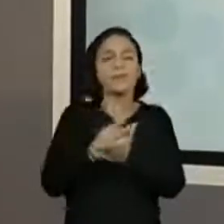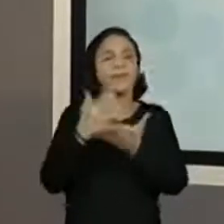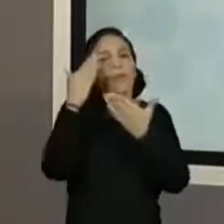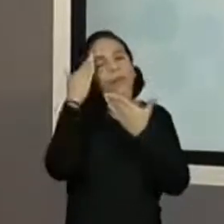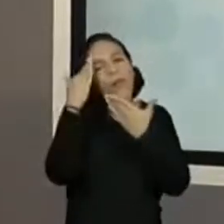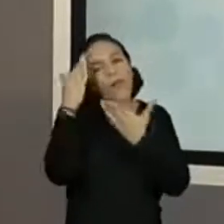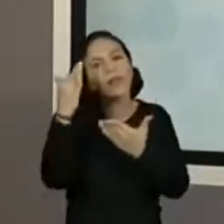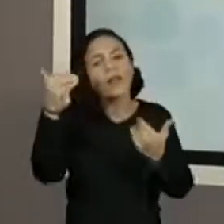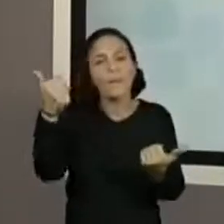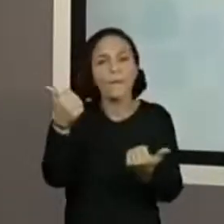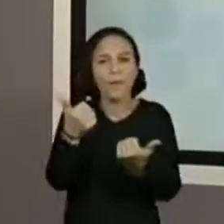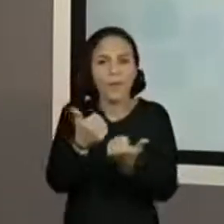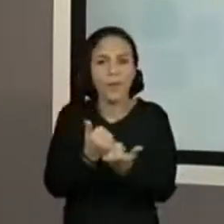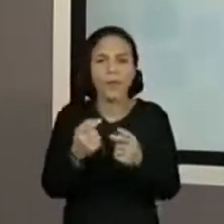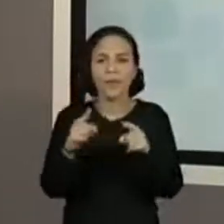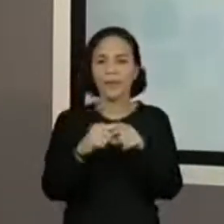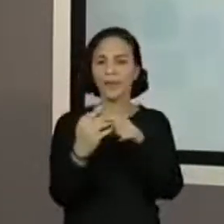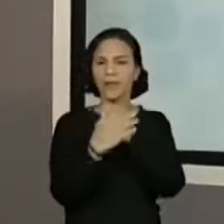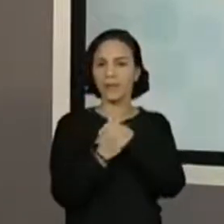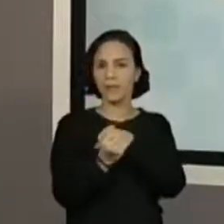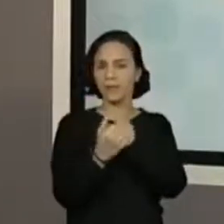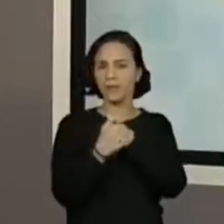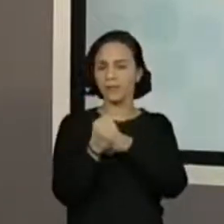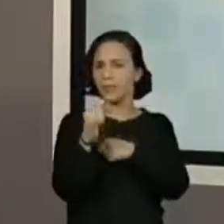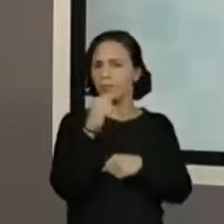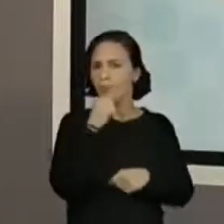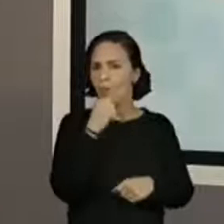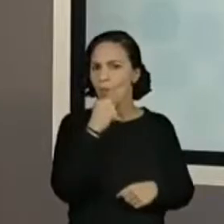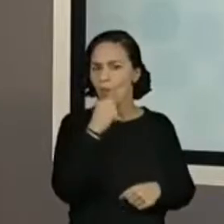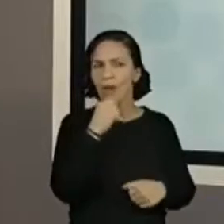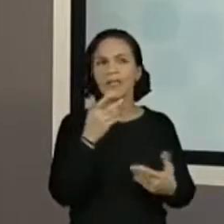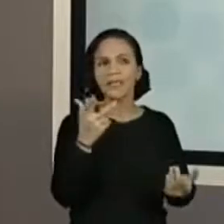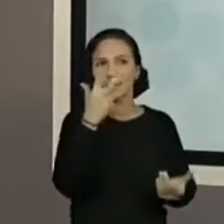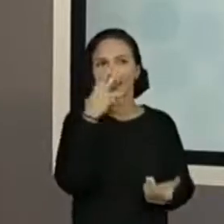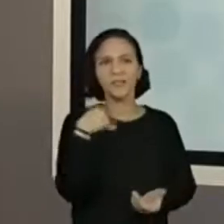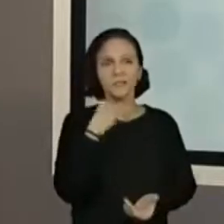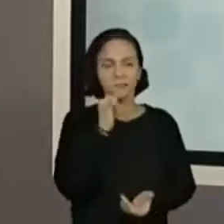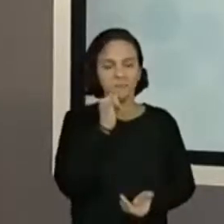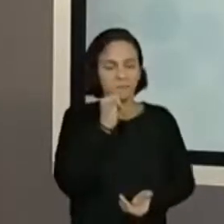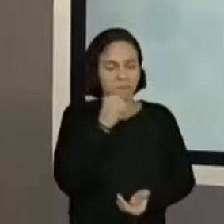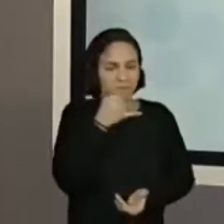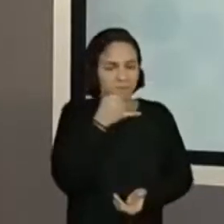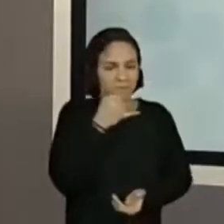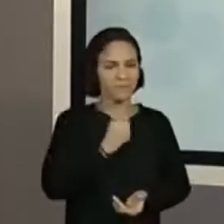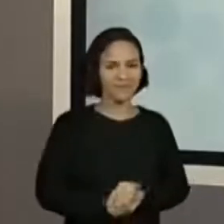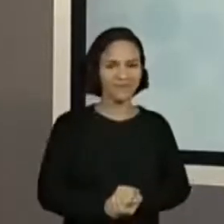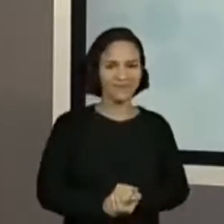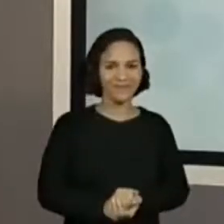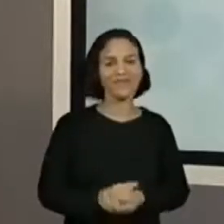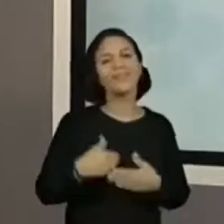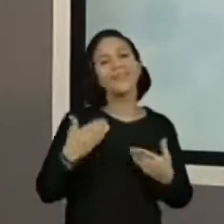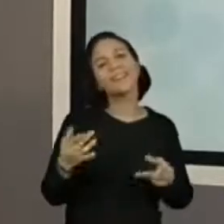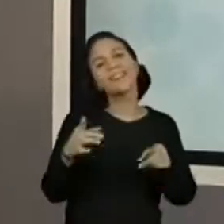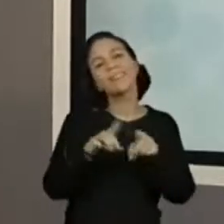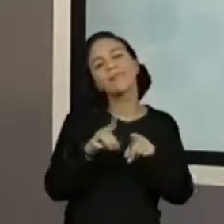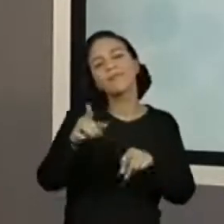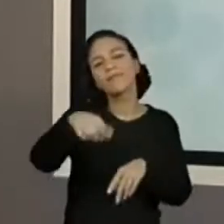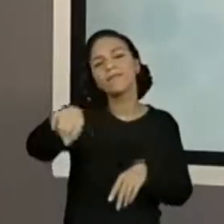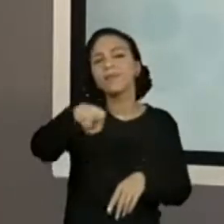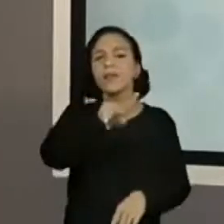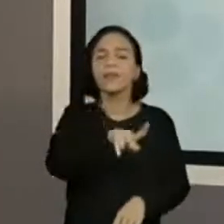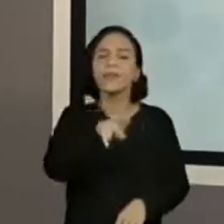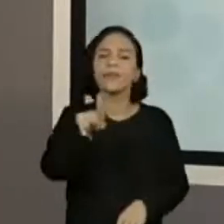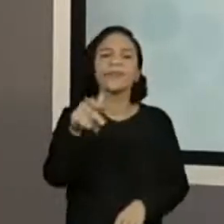esse apoio e esse carinho. Sem ele a gente fica um pouquinho mais triste. Além disso, aos nossos parceiros,